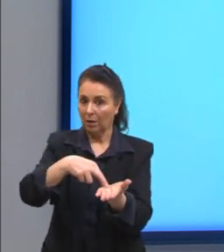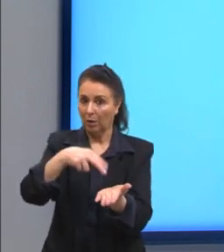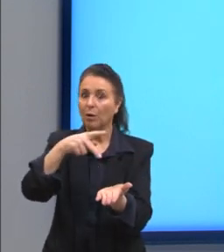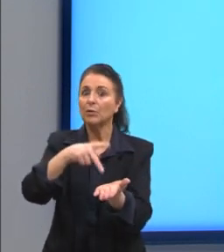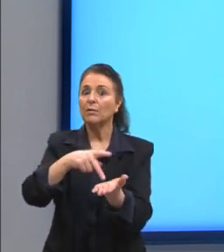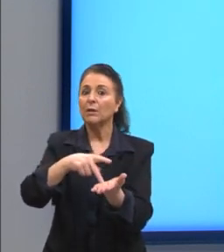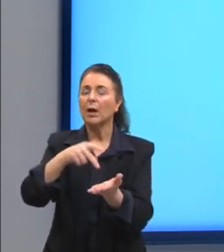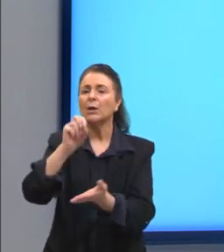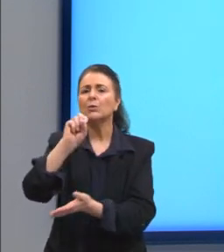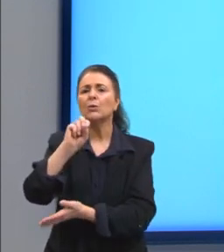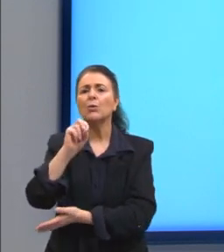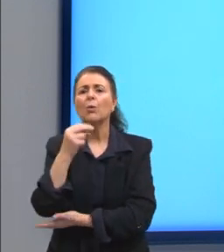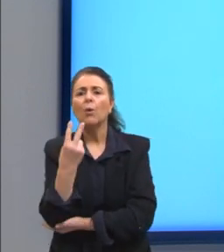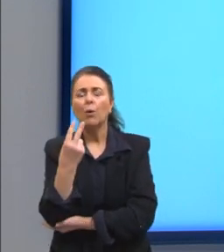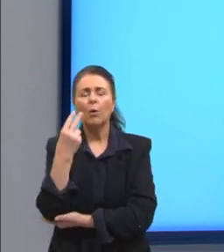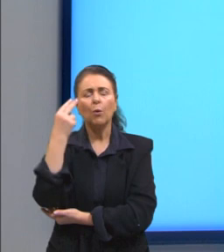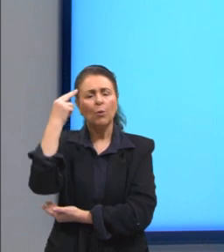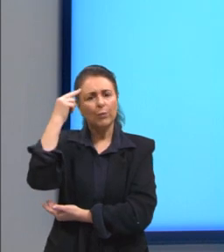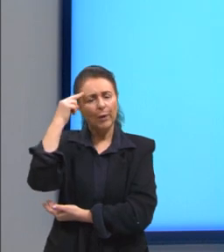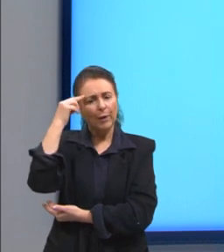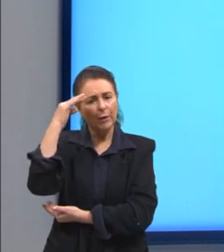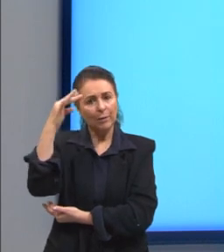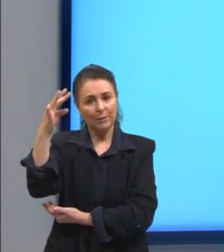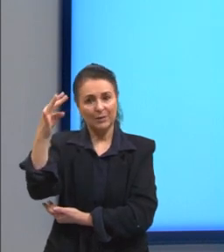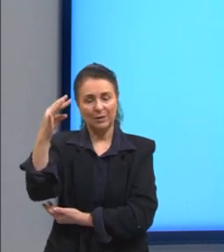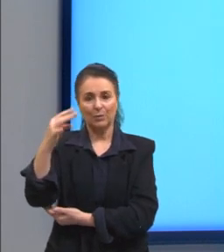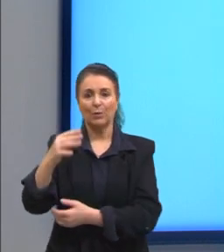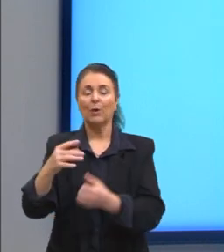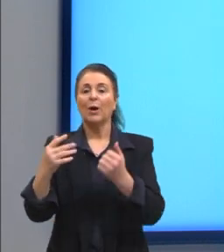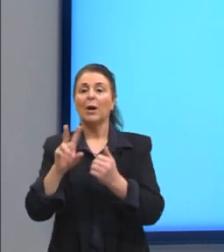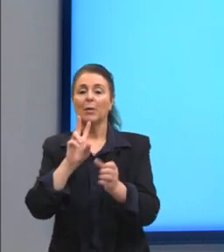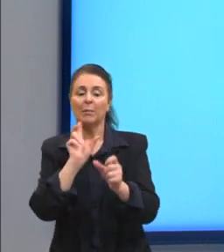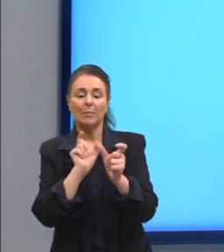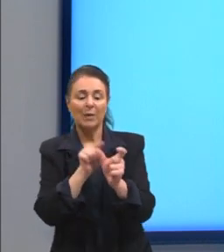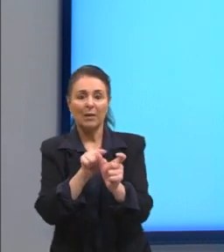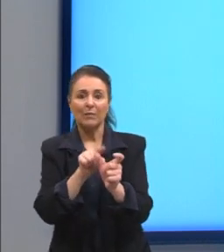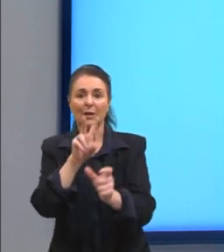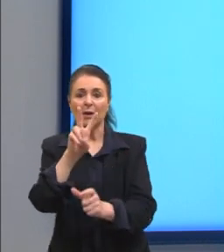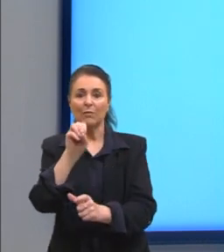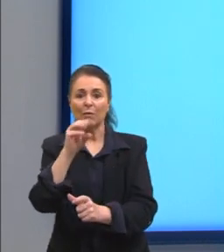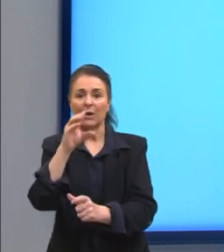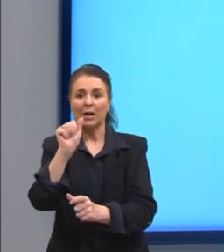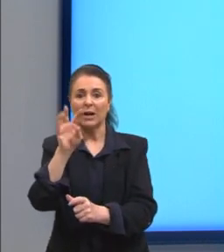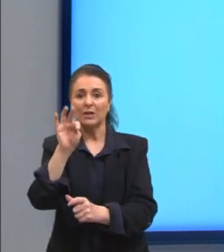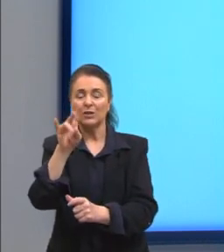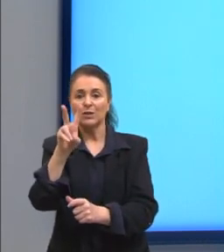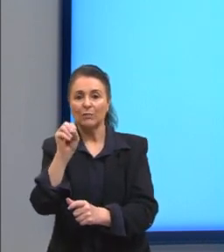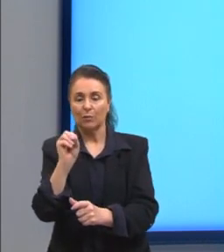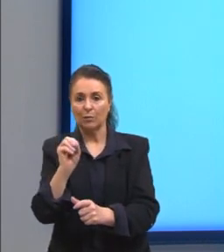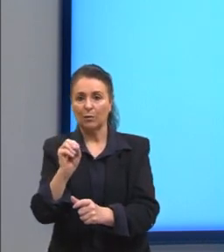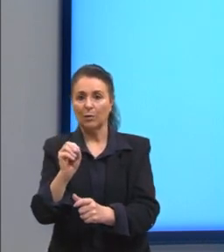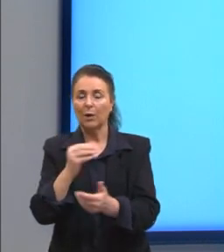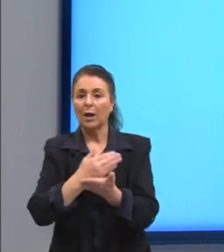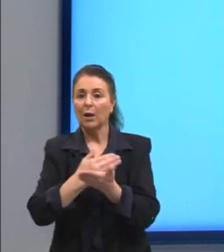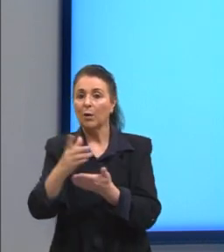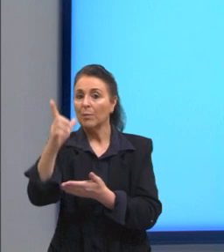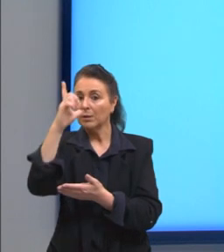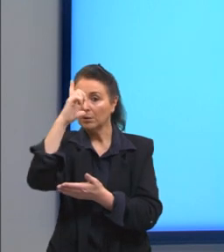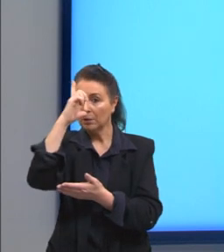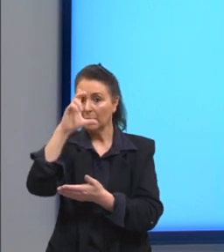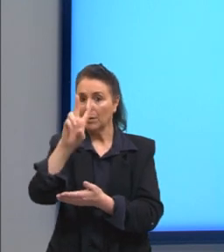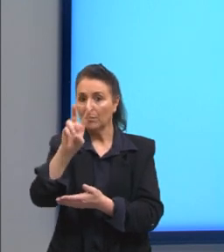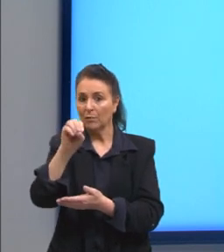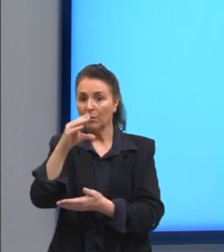para a nossa conversa. Vocativo, a palavra vocativo, vem do latim vocare, que significa